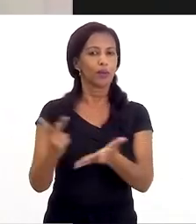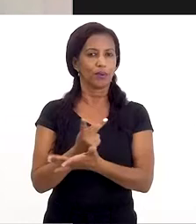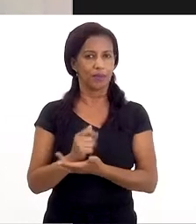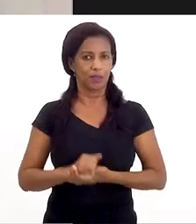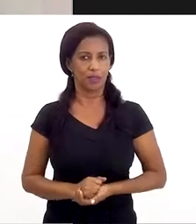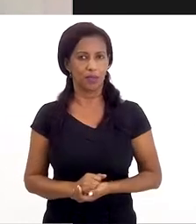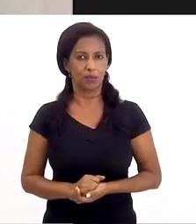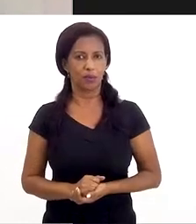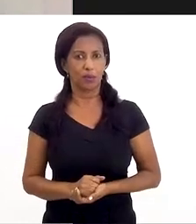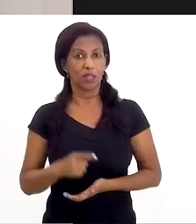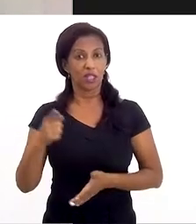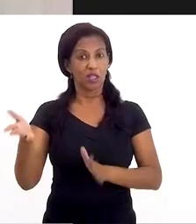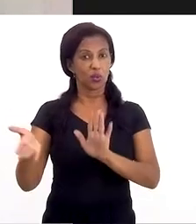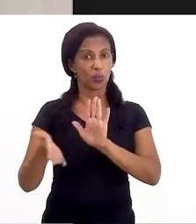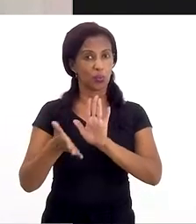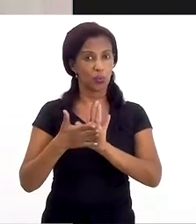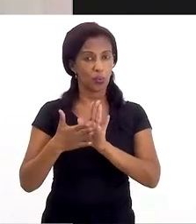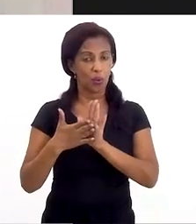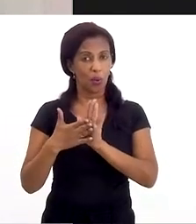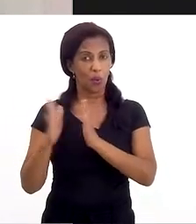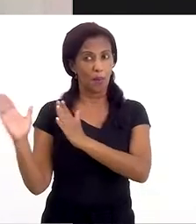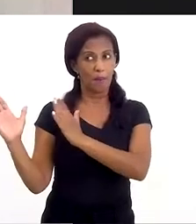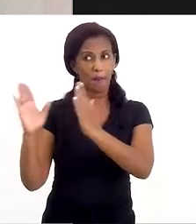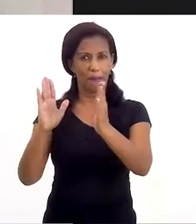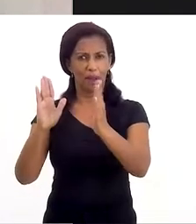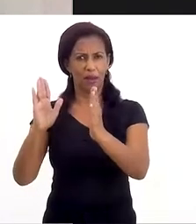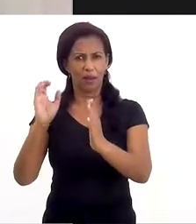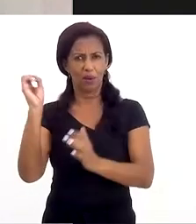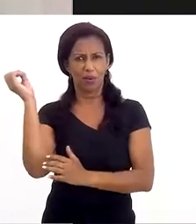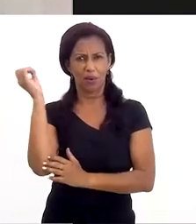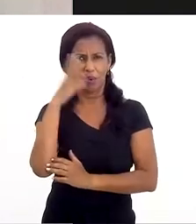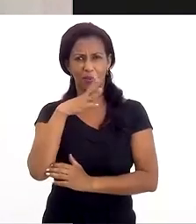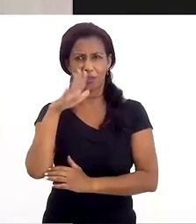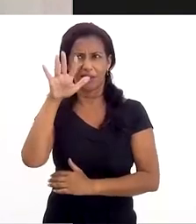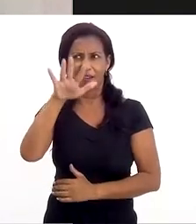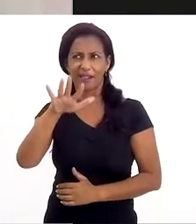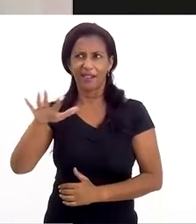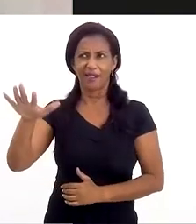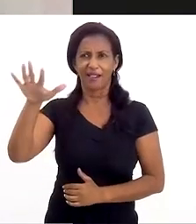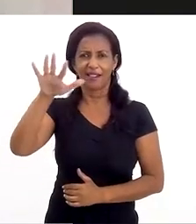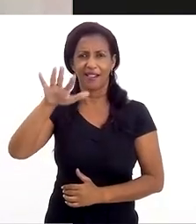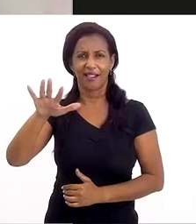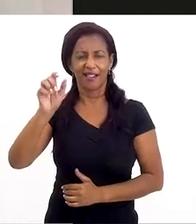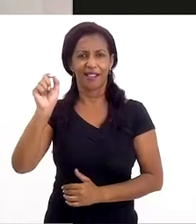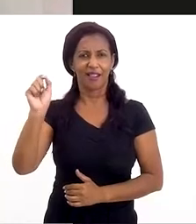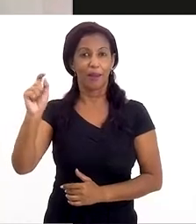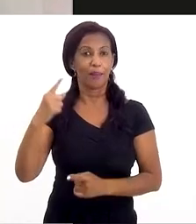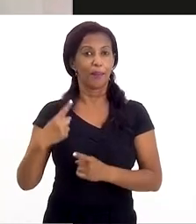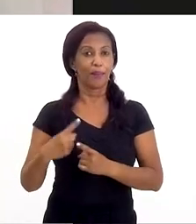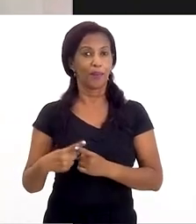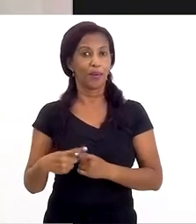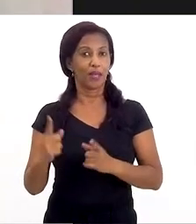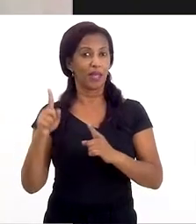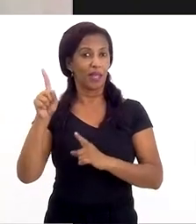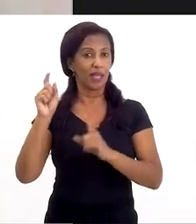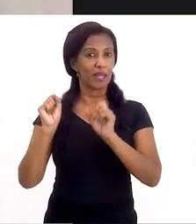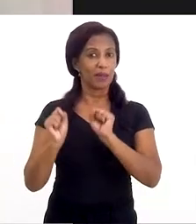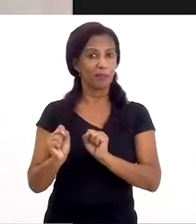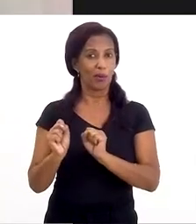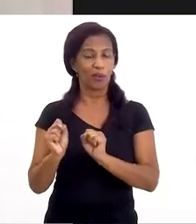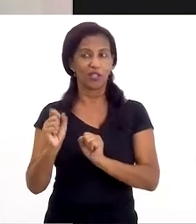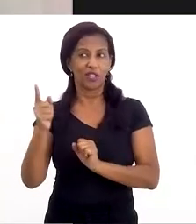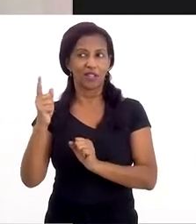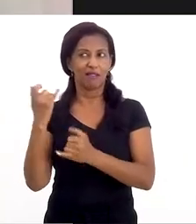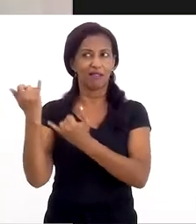isso proporcionou para o abusador um ambiente muito mais amplo, né? Porque ele pode,